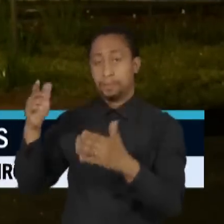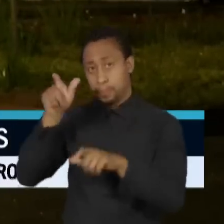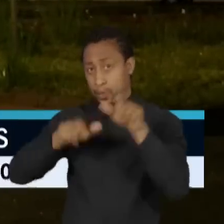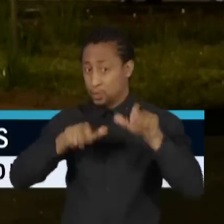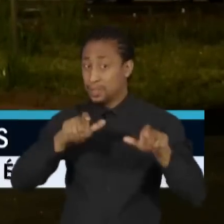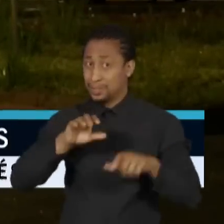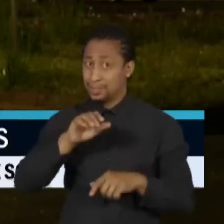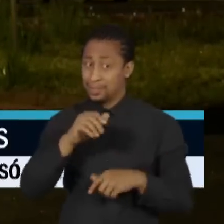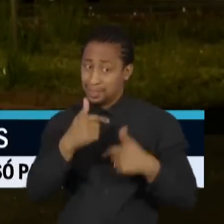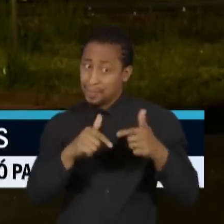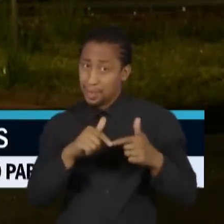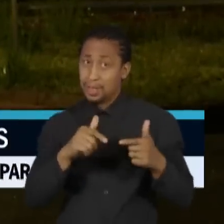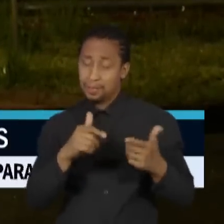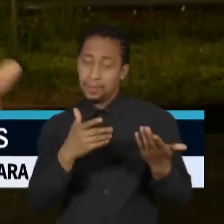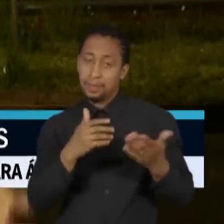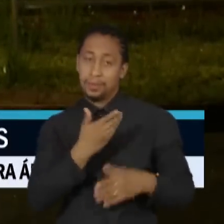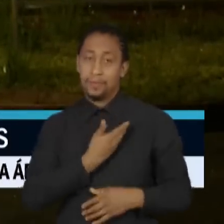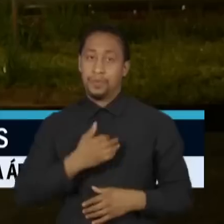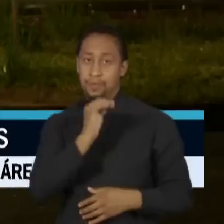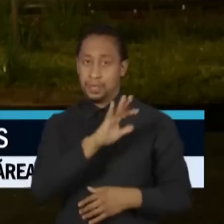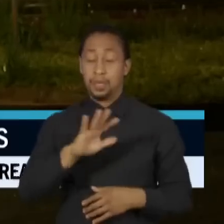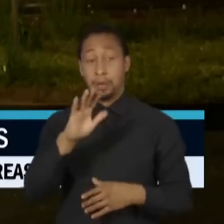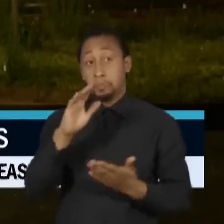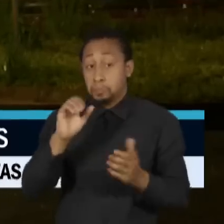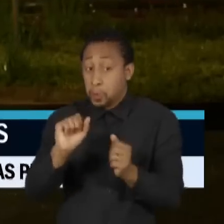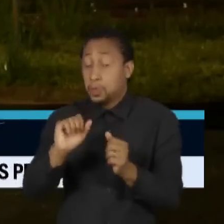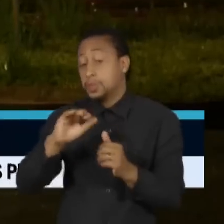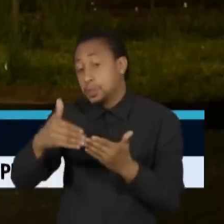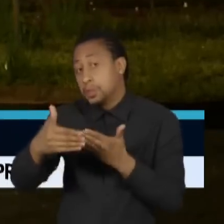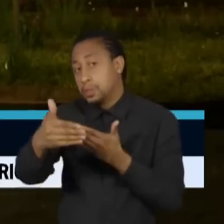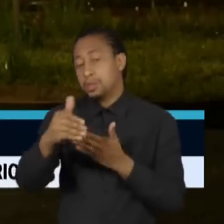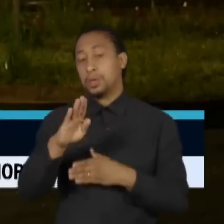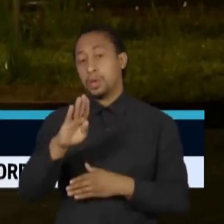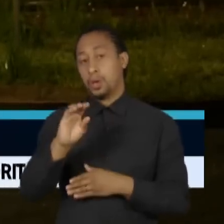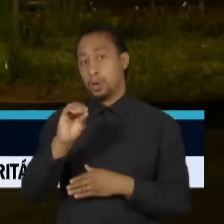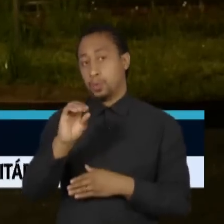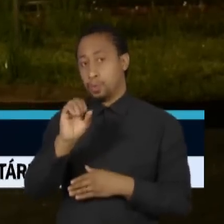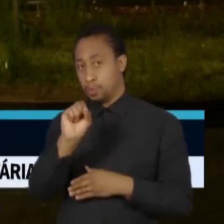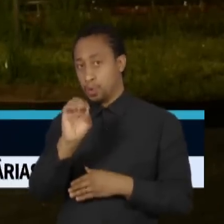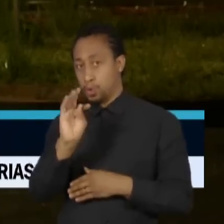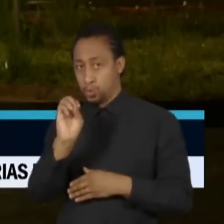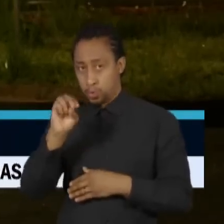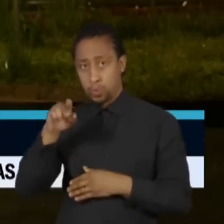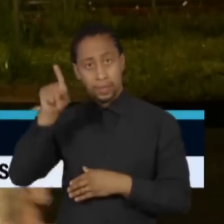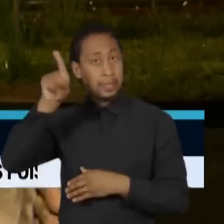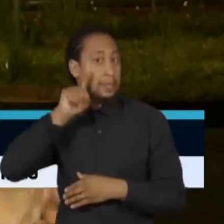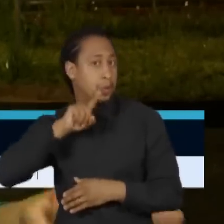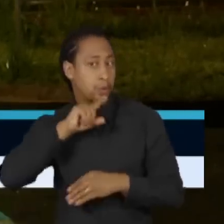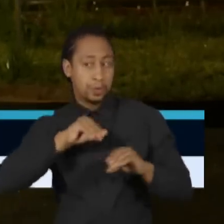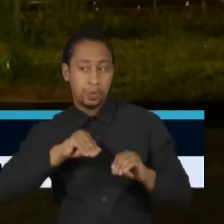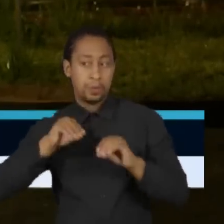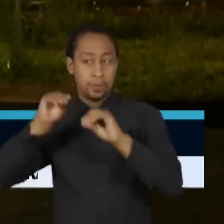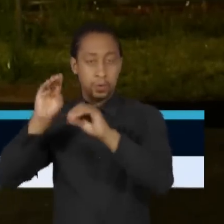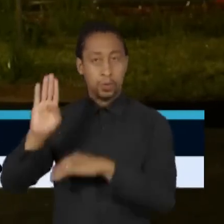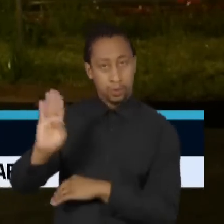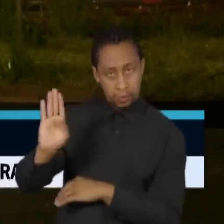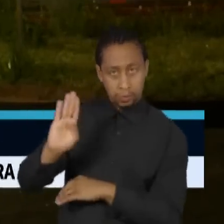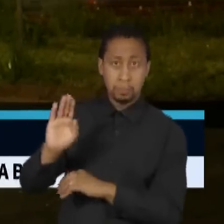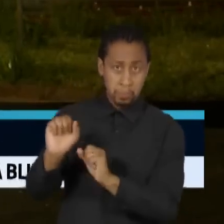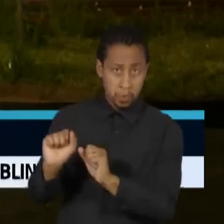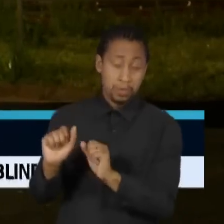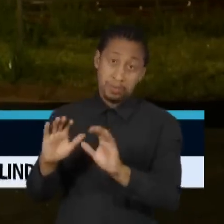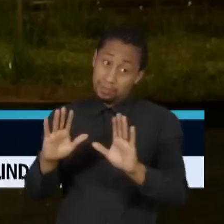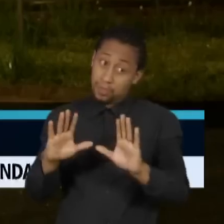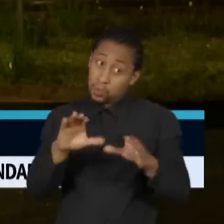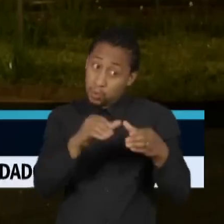intenção seria alocar em Boston, nos Estados Unidos, assessores do Ministério da Justiça, pasta a qual a Polícia Federal é